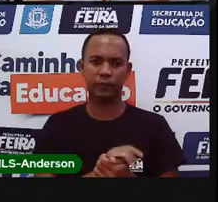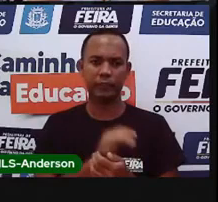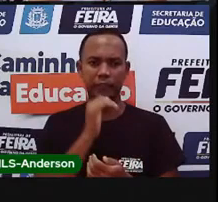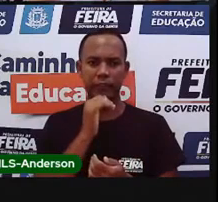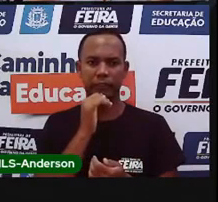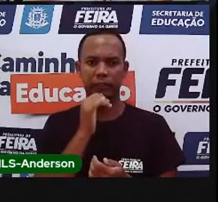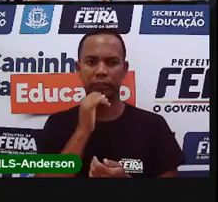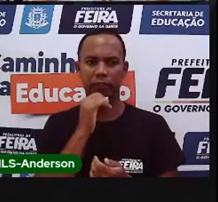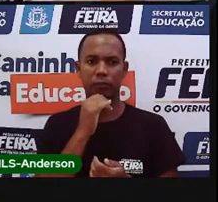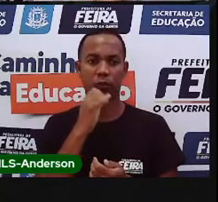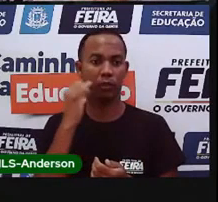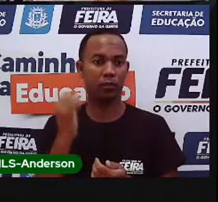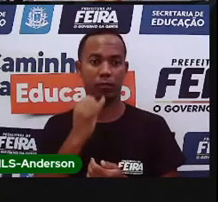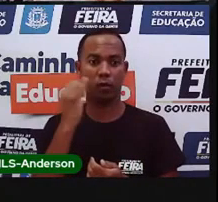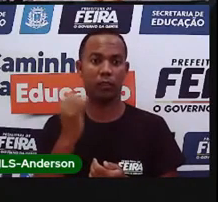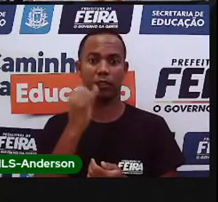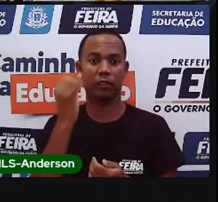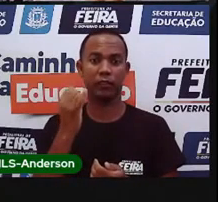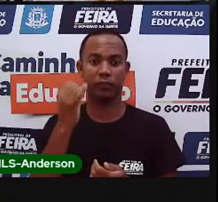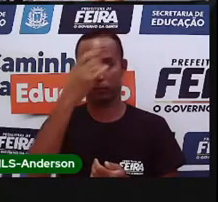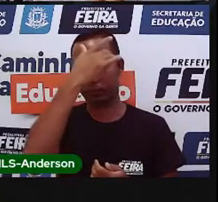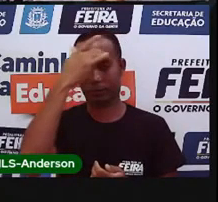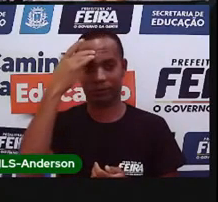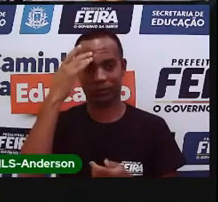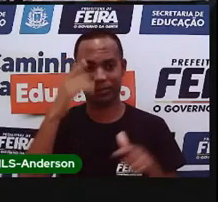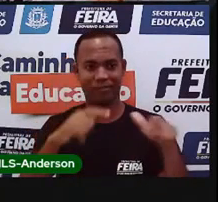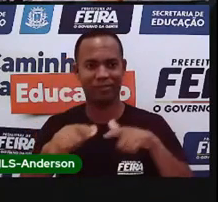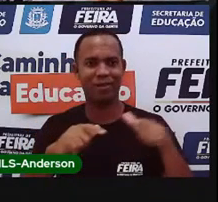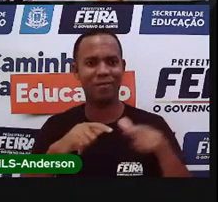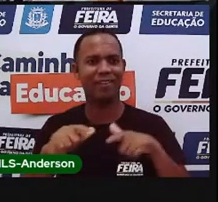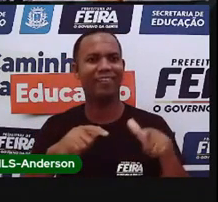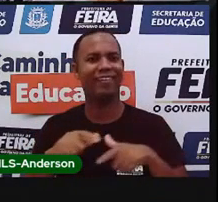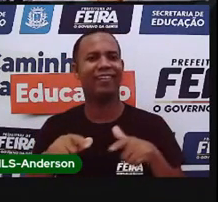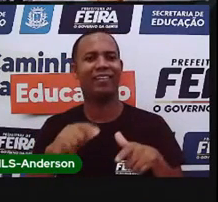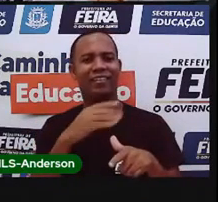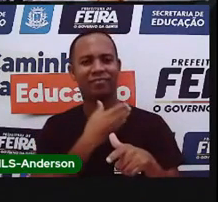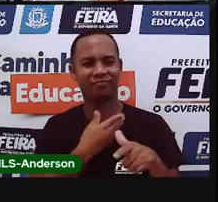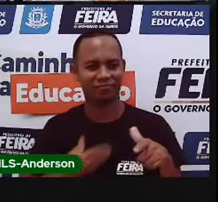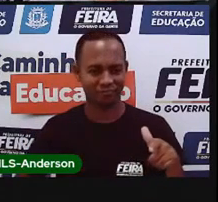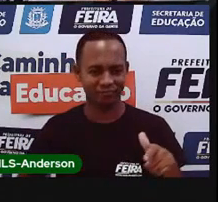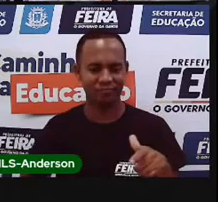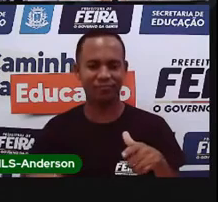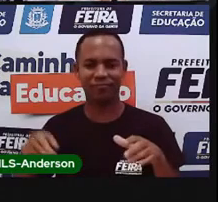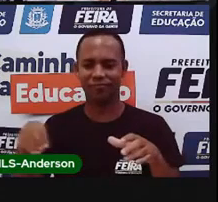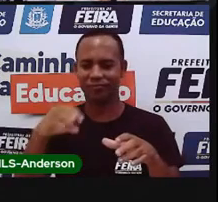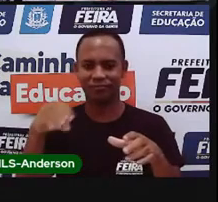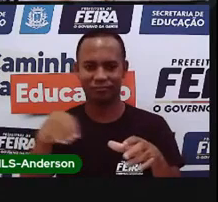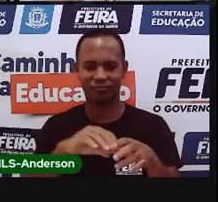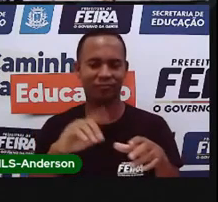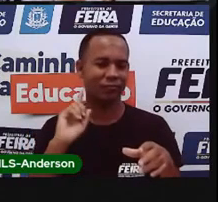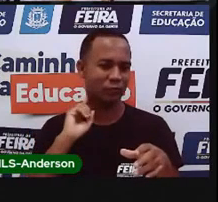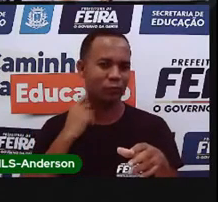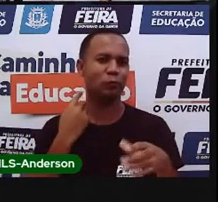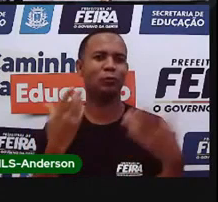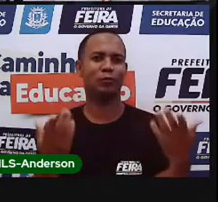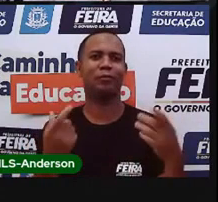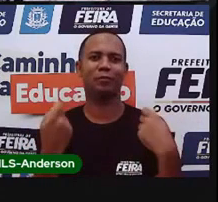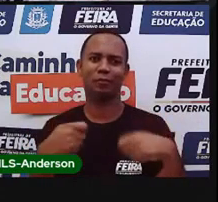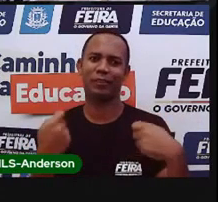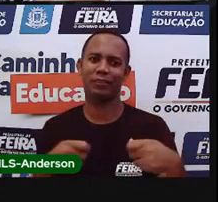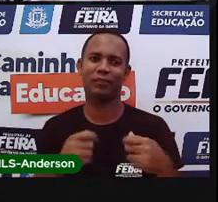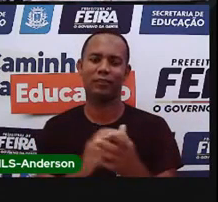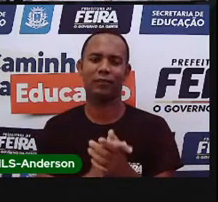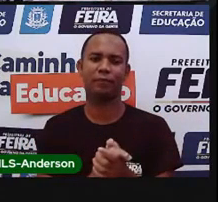imagine aí. Se ninguém recolheu lixo nessa cidade. Imagina só o que iria acontecer. Bom, Feira de